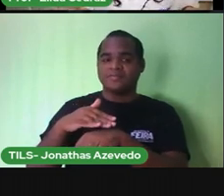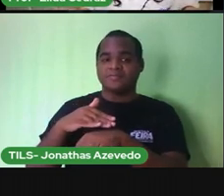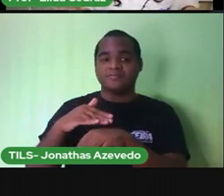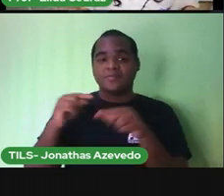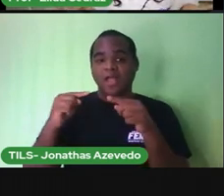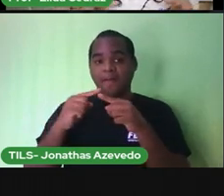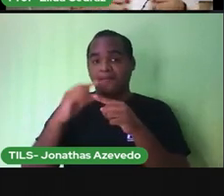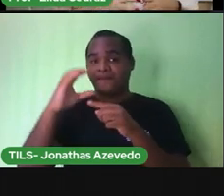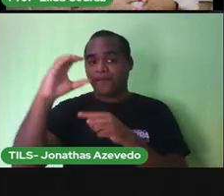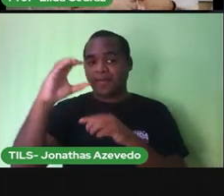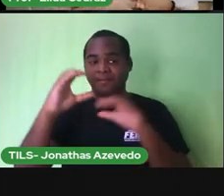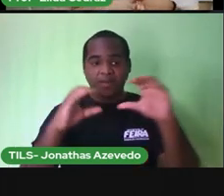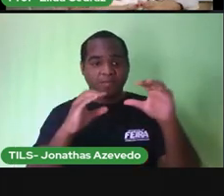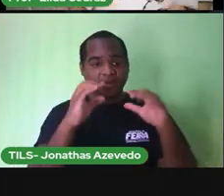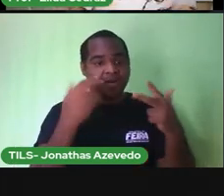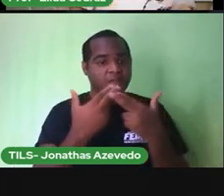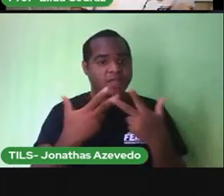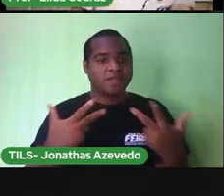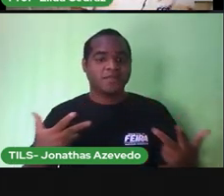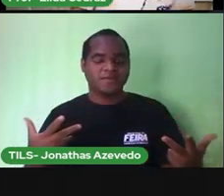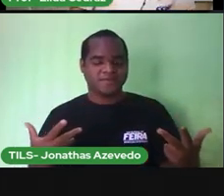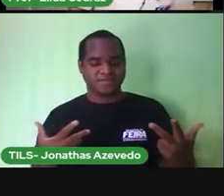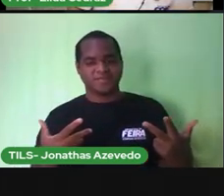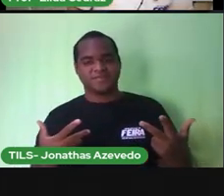estações do ano. Vamos ver?